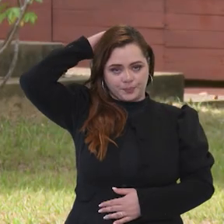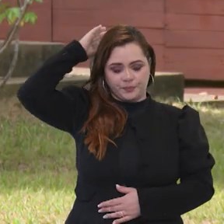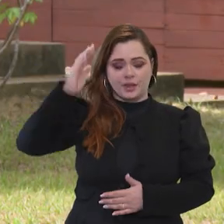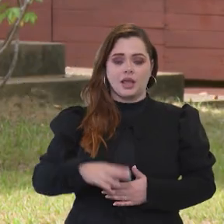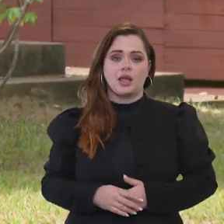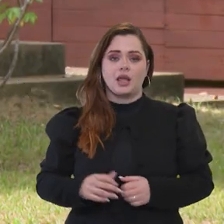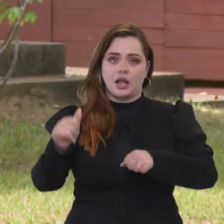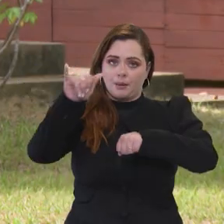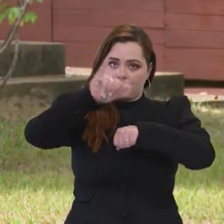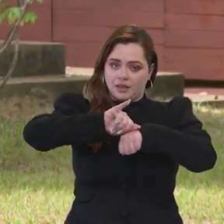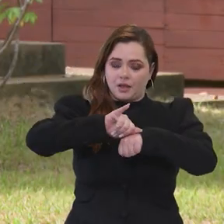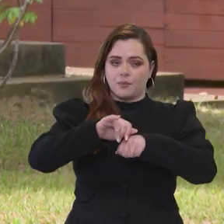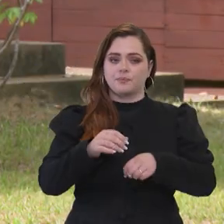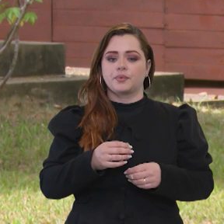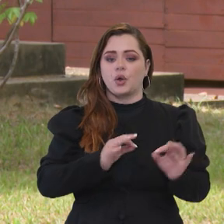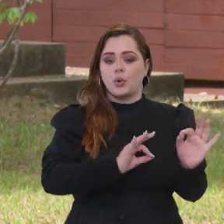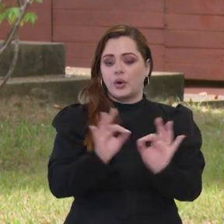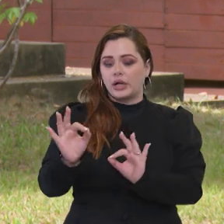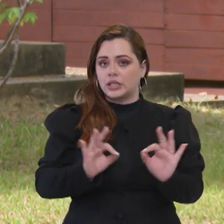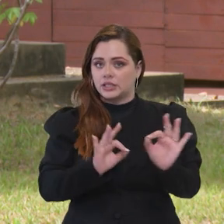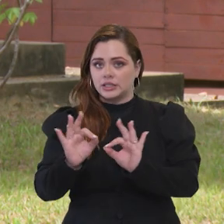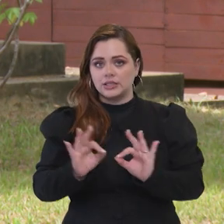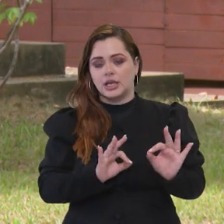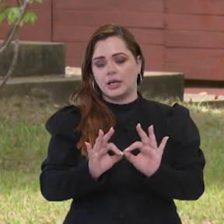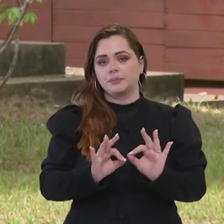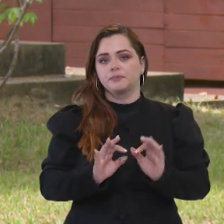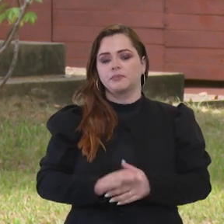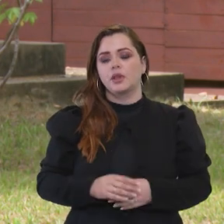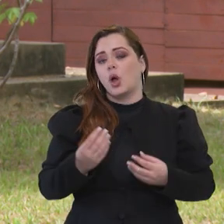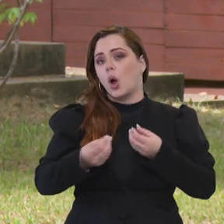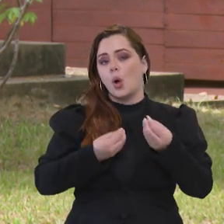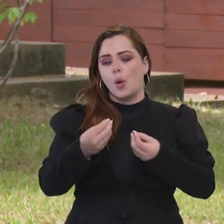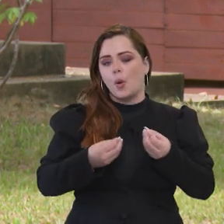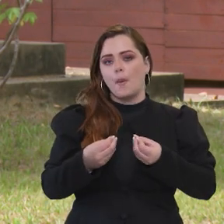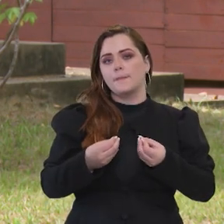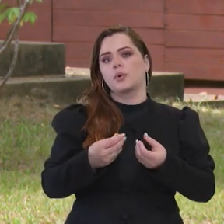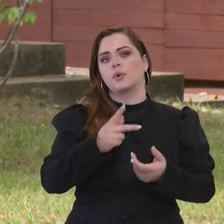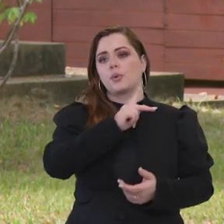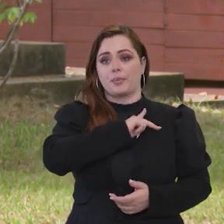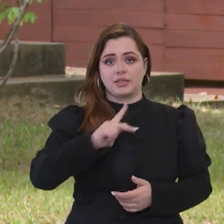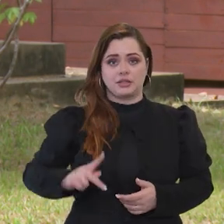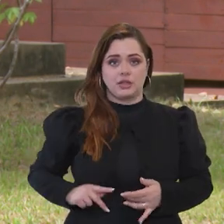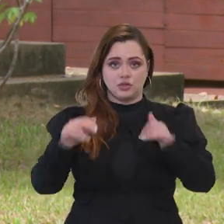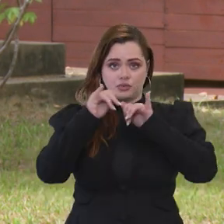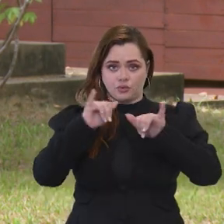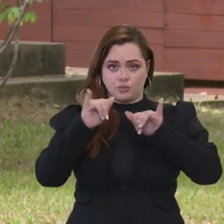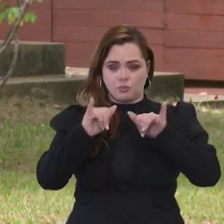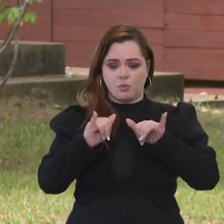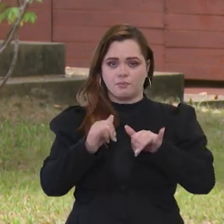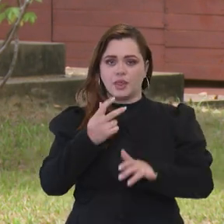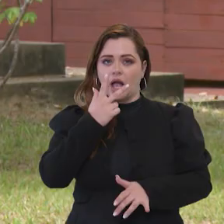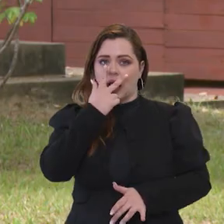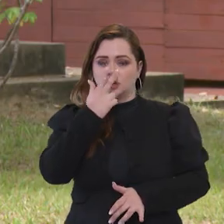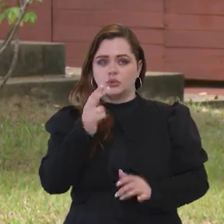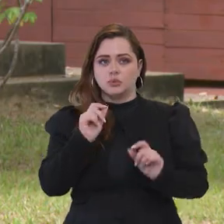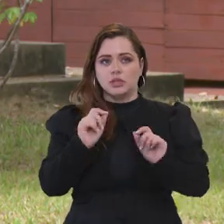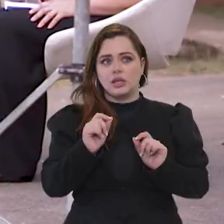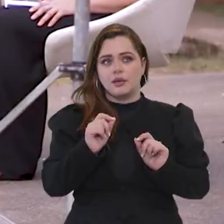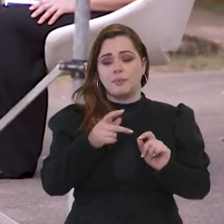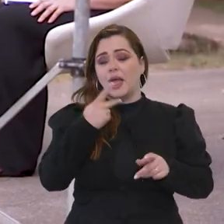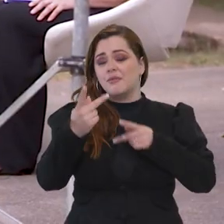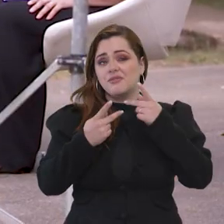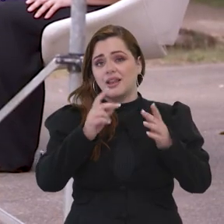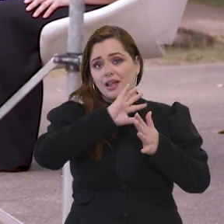este evento. E como o presidente tem dito, Carol, acho que o mundo, para poder falar da